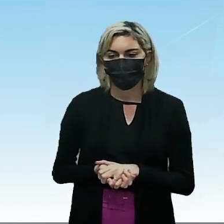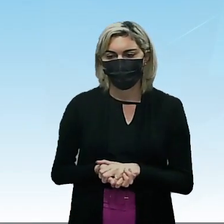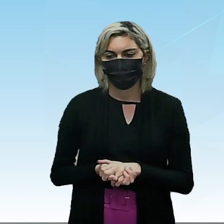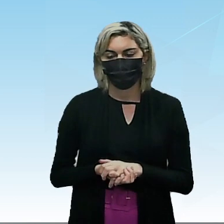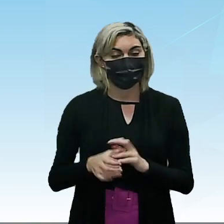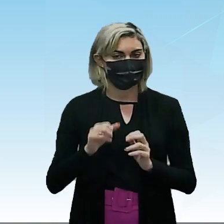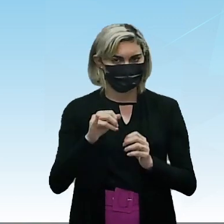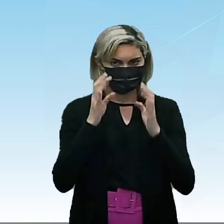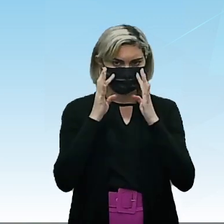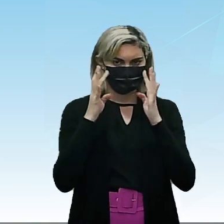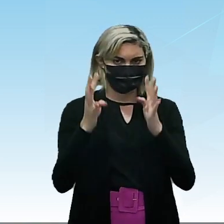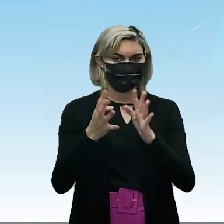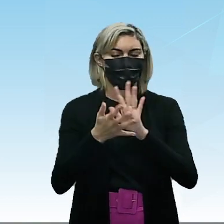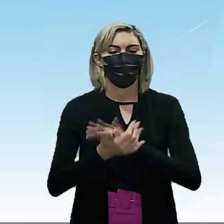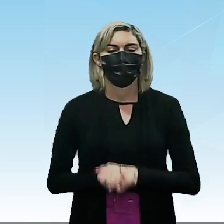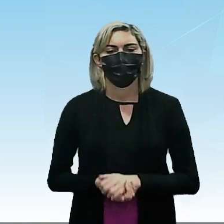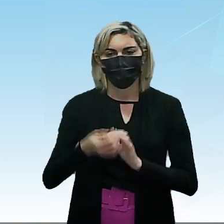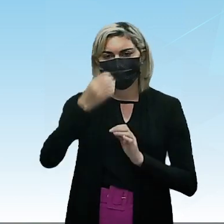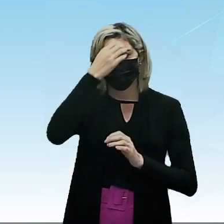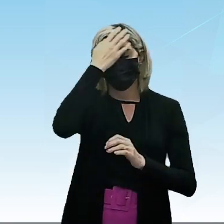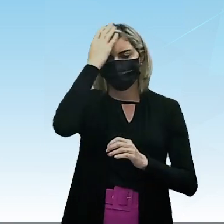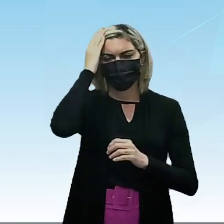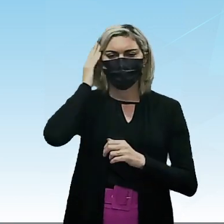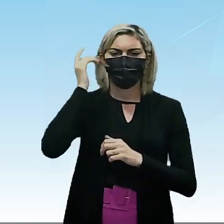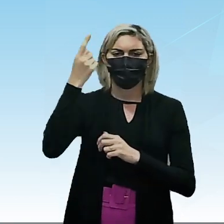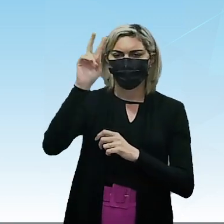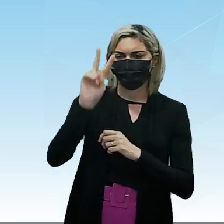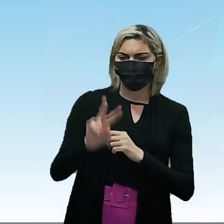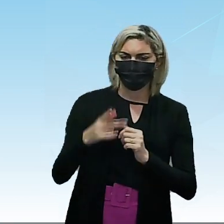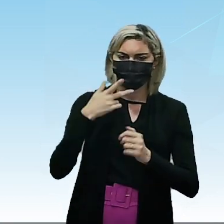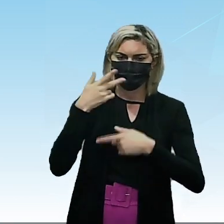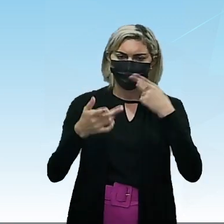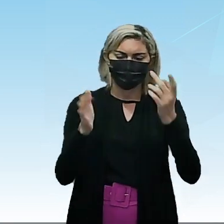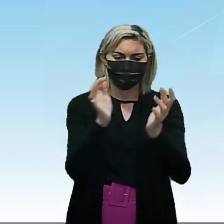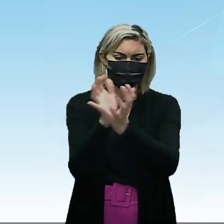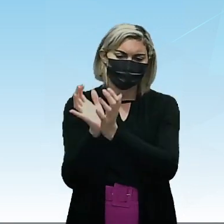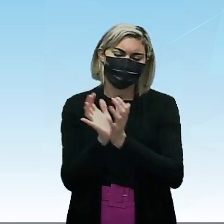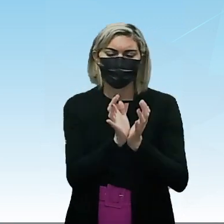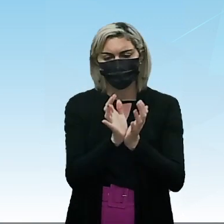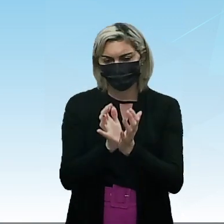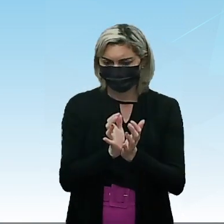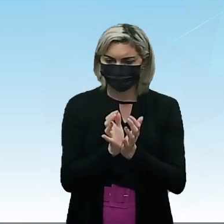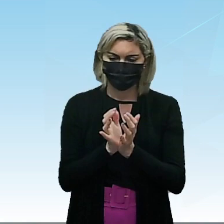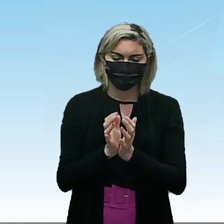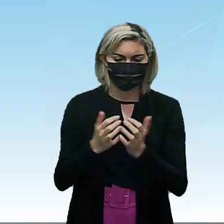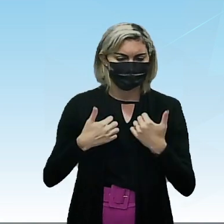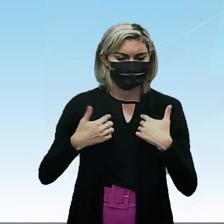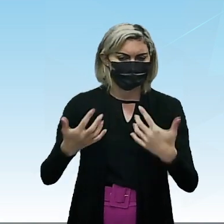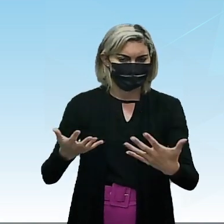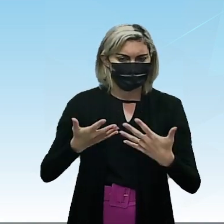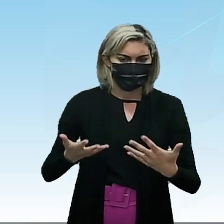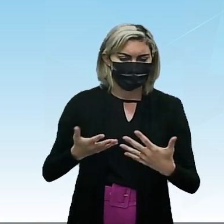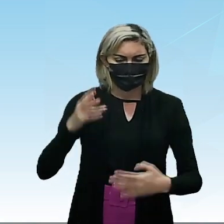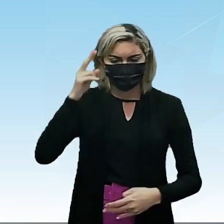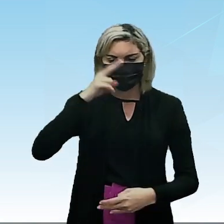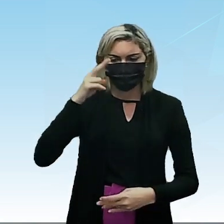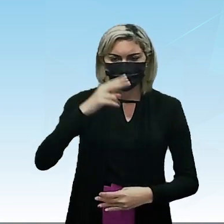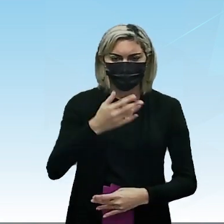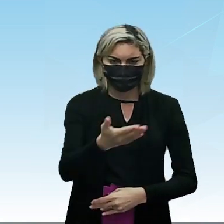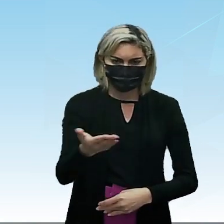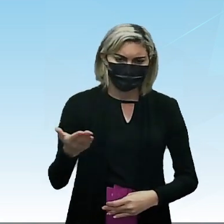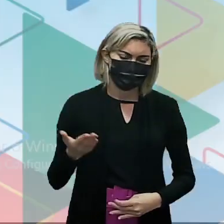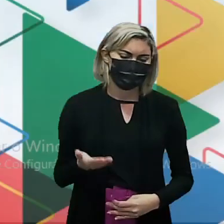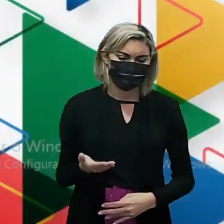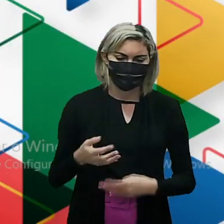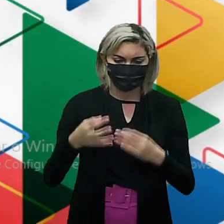Se liga aí Uma vez que eu já falei Dos grupos funcionais Eu quero agora Relembrar você De uma coisa